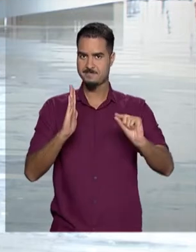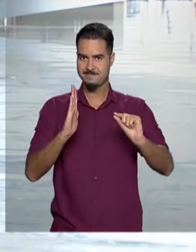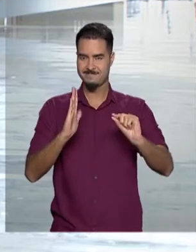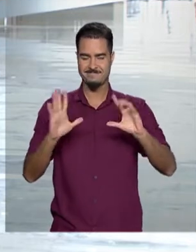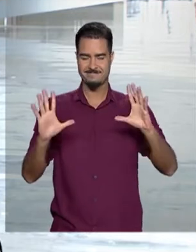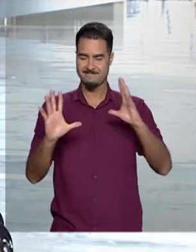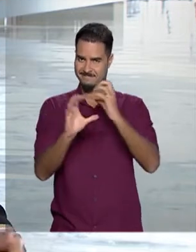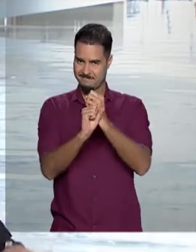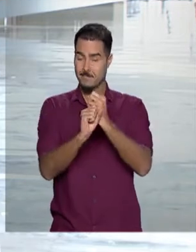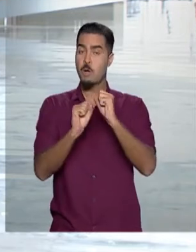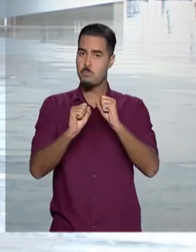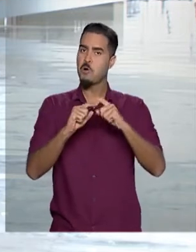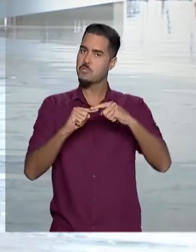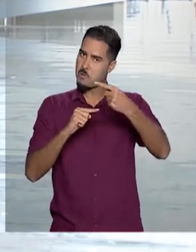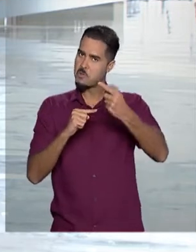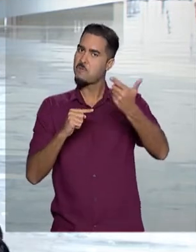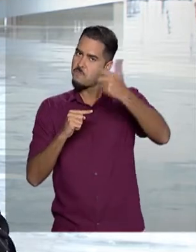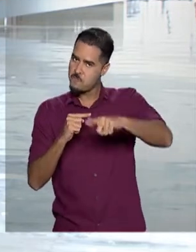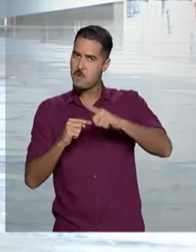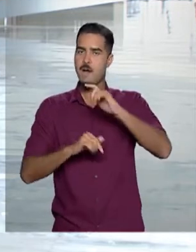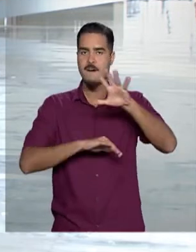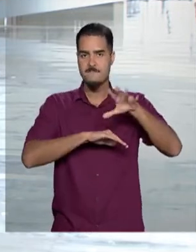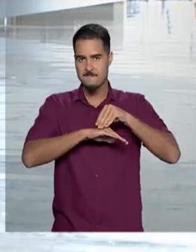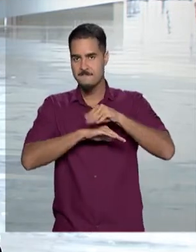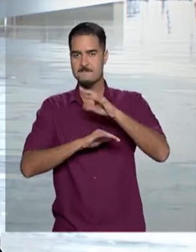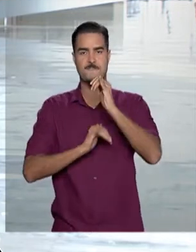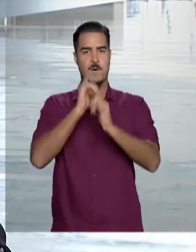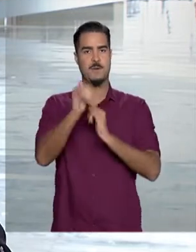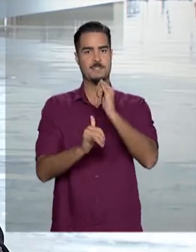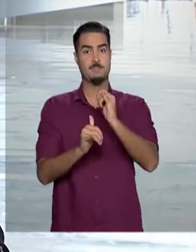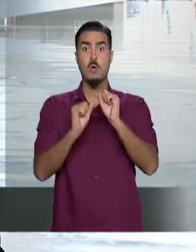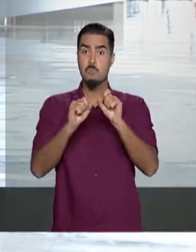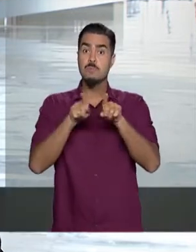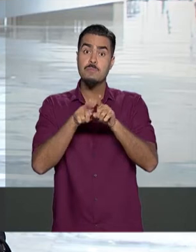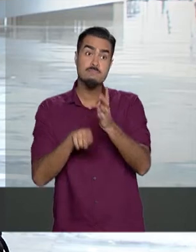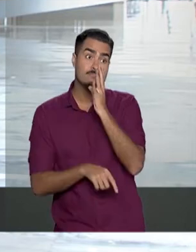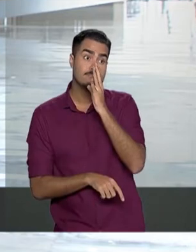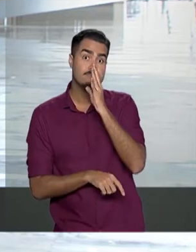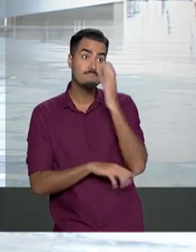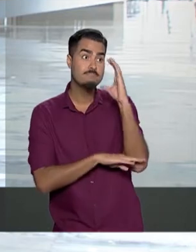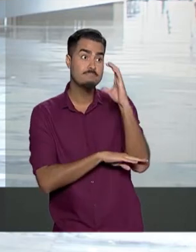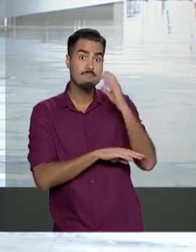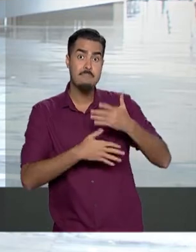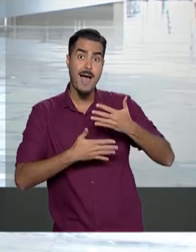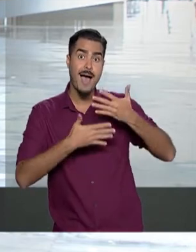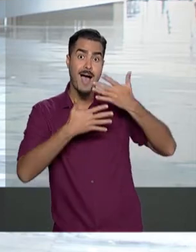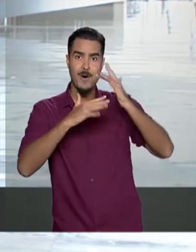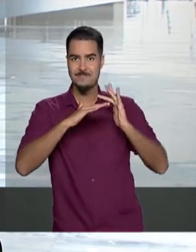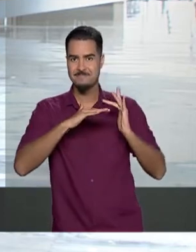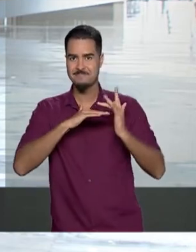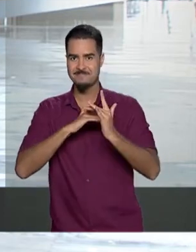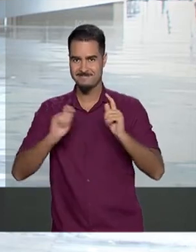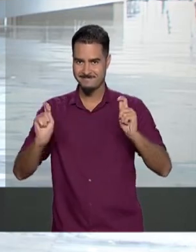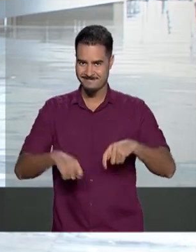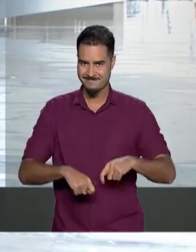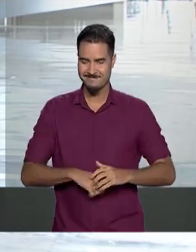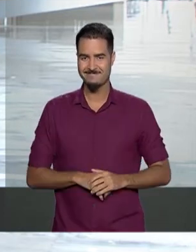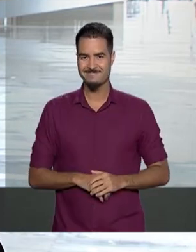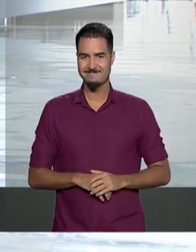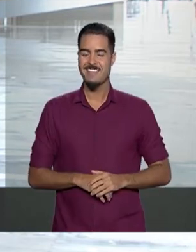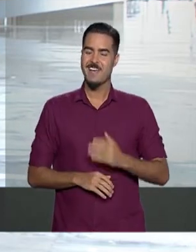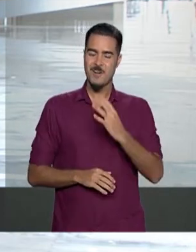aqui a gente fica. Podemos voltar a qualquer momento com outras informações. Você pode acompanhar toda a nossa programação nas nossas redes sociais.